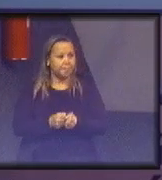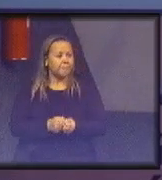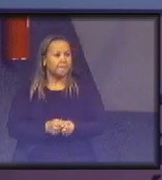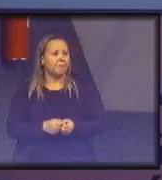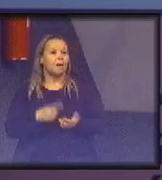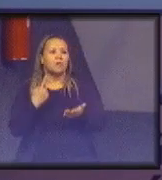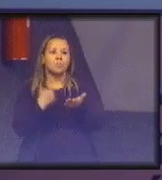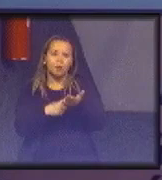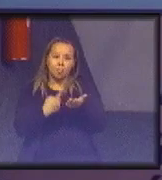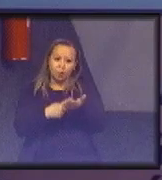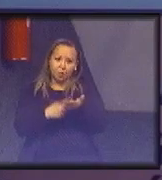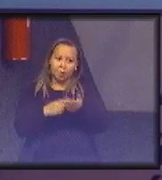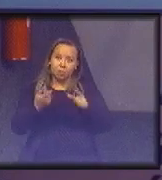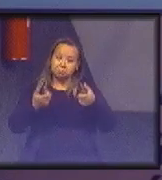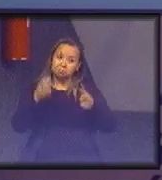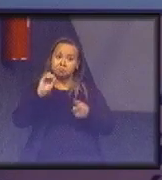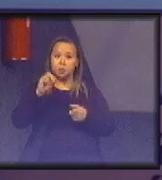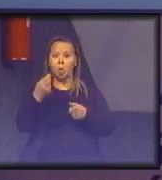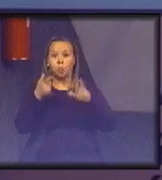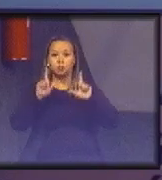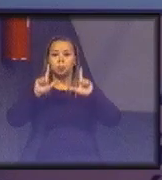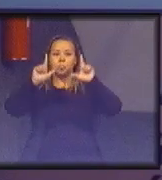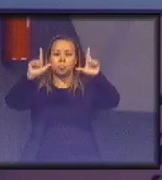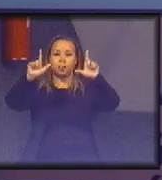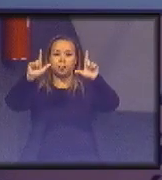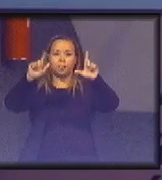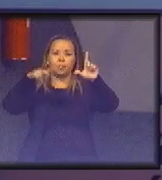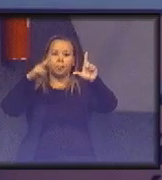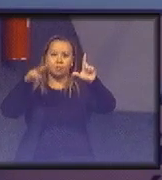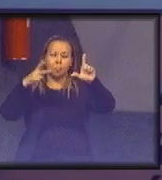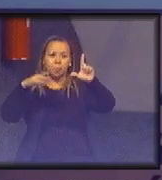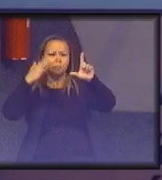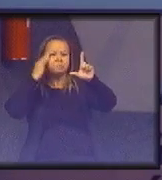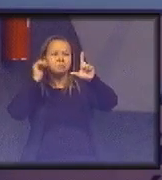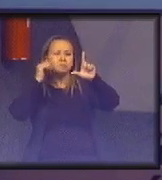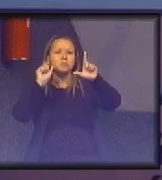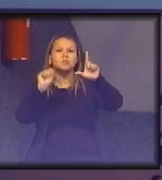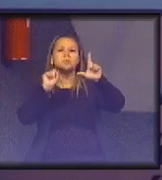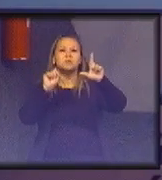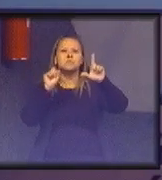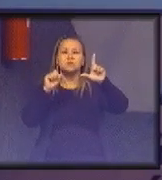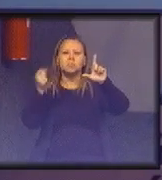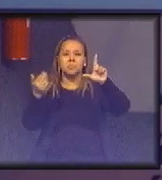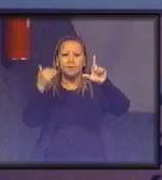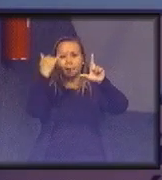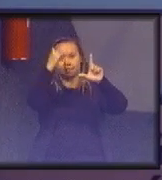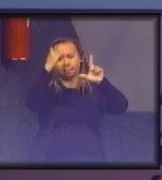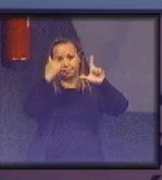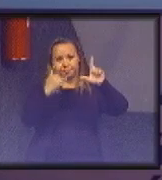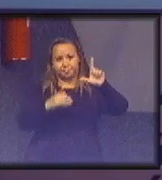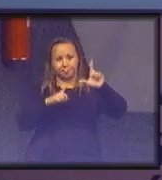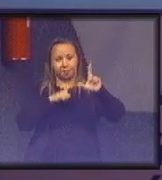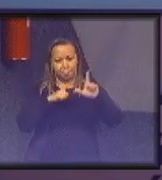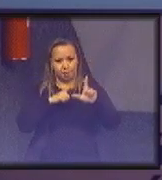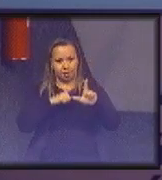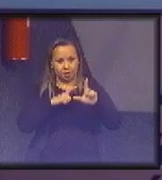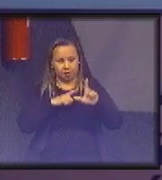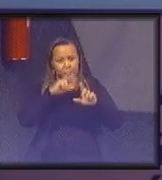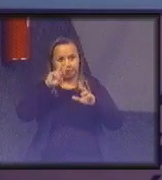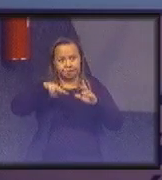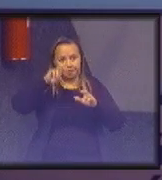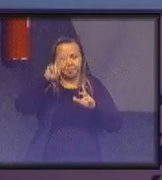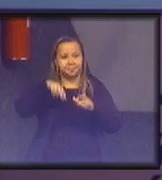combinado ou do painel também e identificar se vocês estão até a 23ª posição ou até